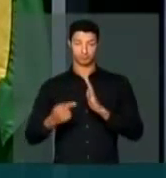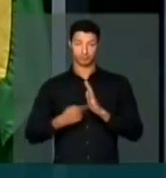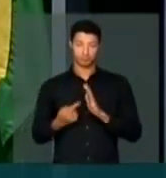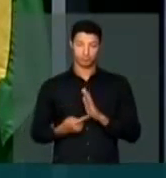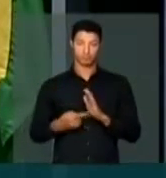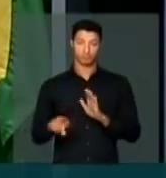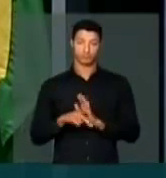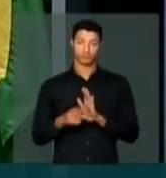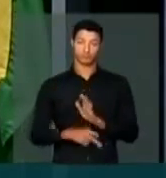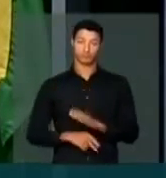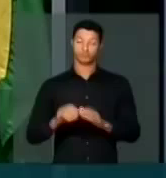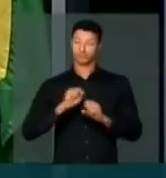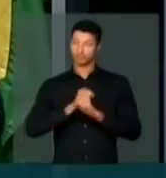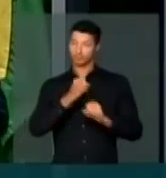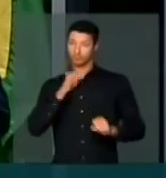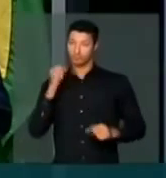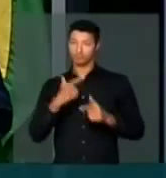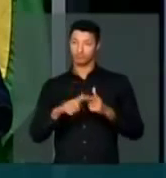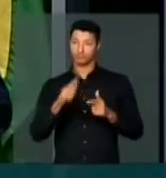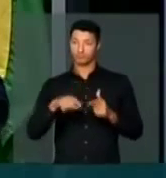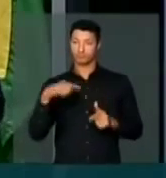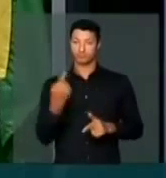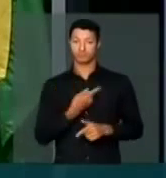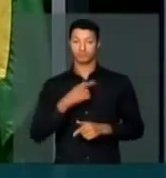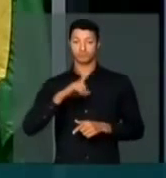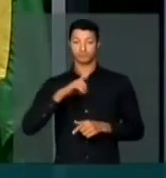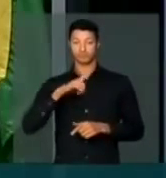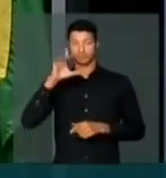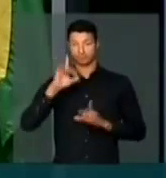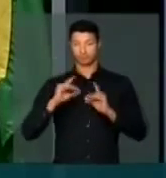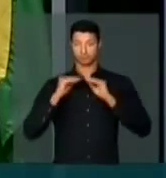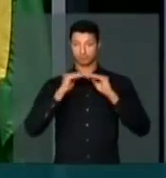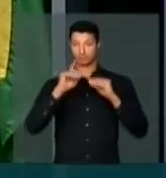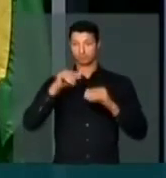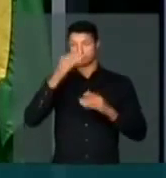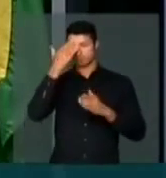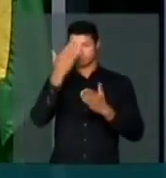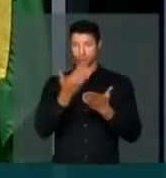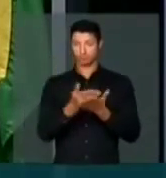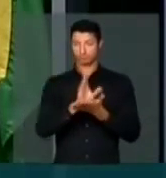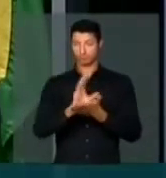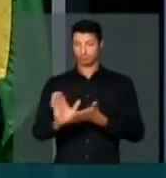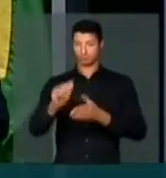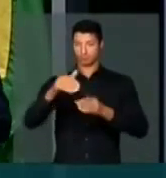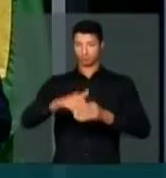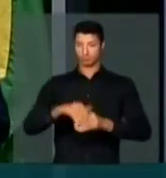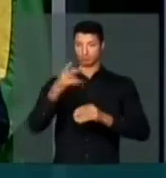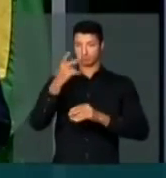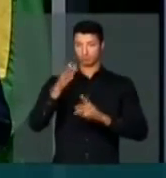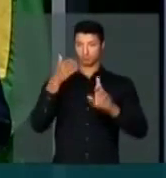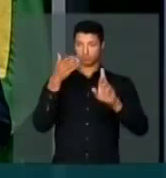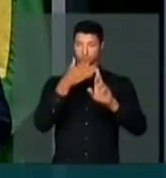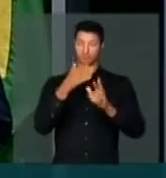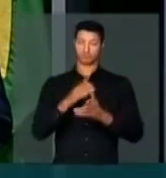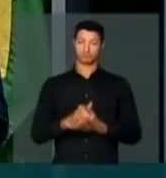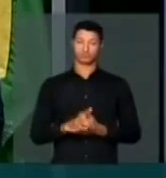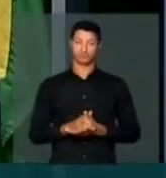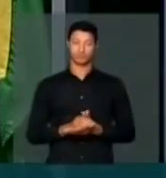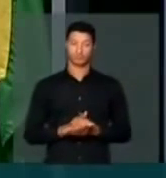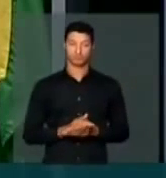um grande problema que nós temos na democracia, que é a confiança do eleitor no seu representante.